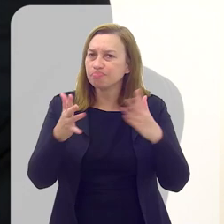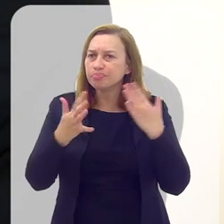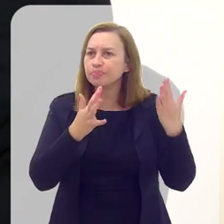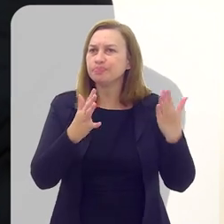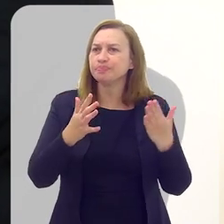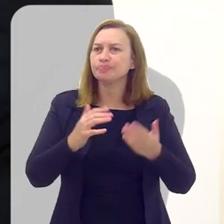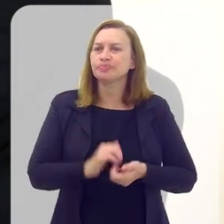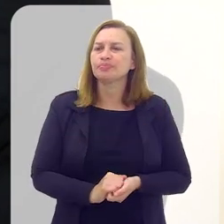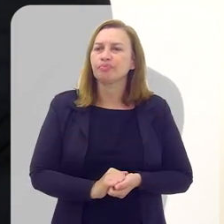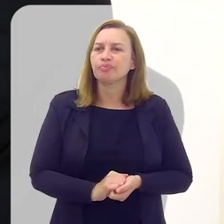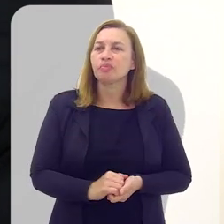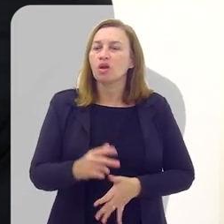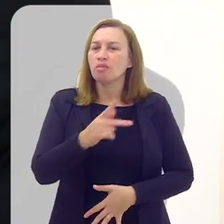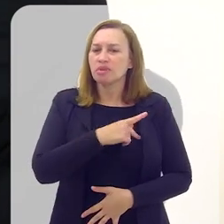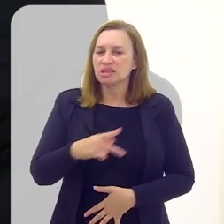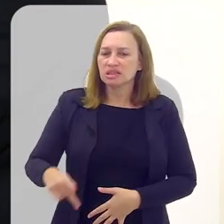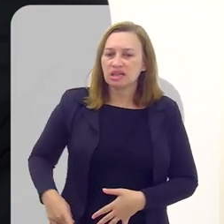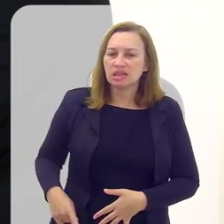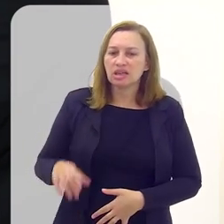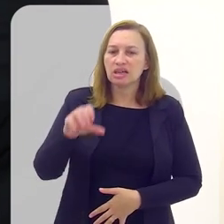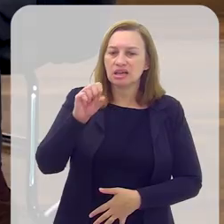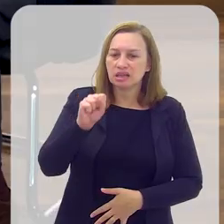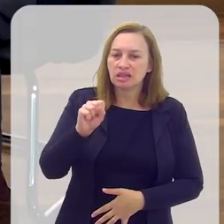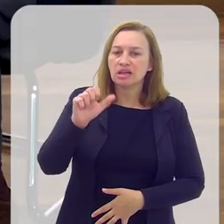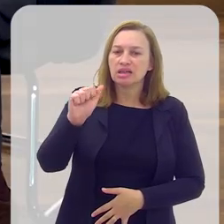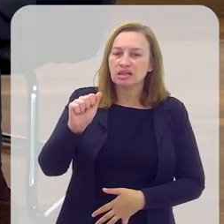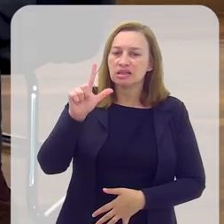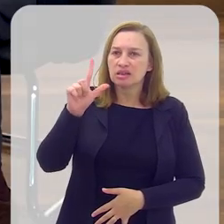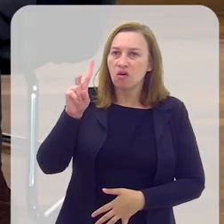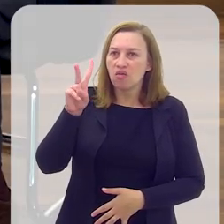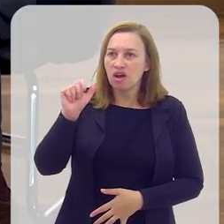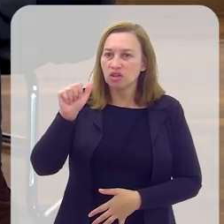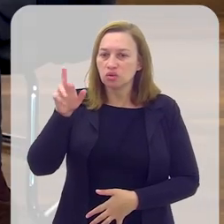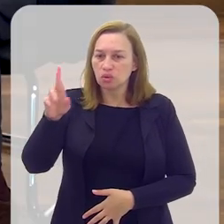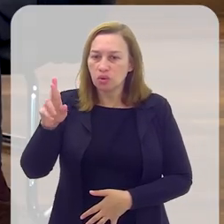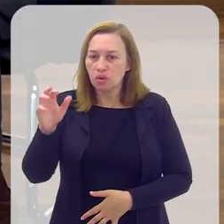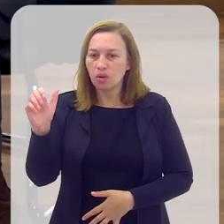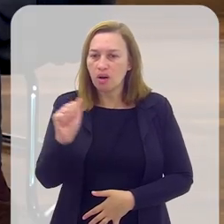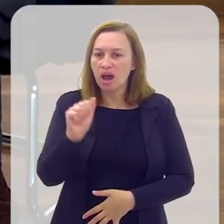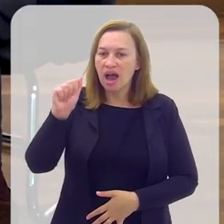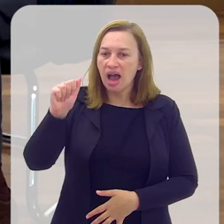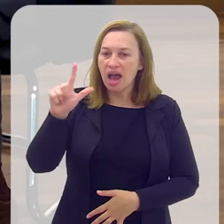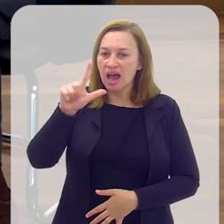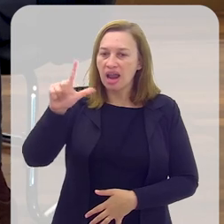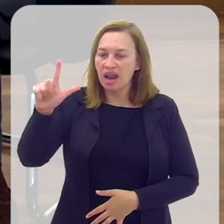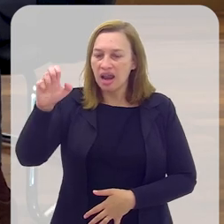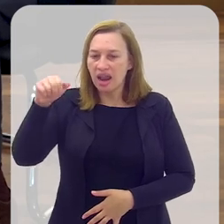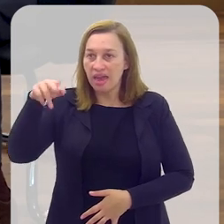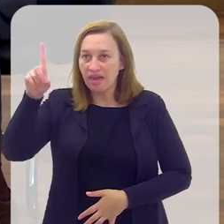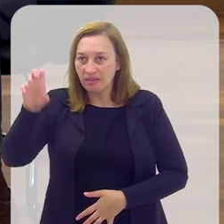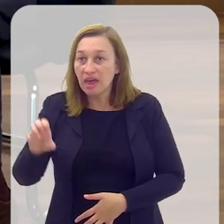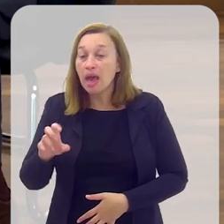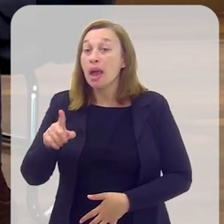celebrando o presidente Salvador Allende. Aliás, emocionante. Emocionante. Paralelo.